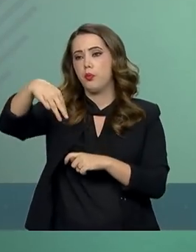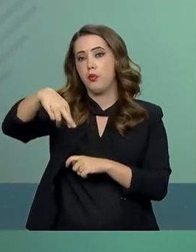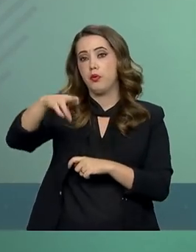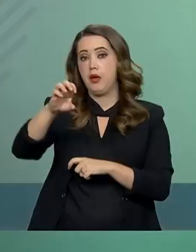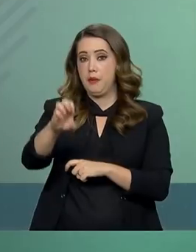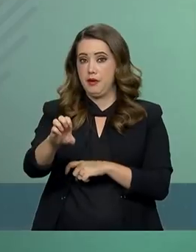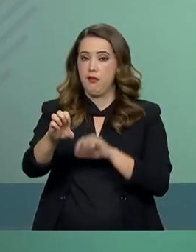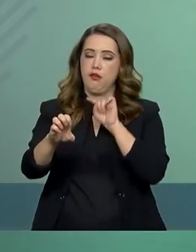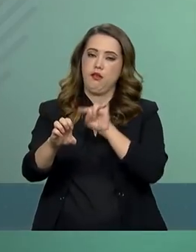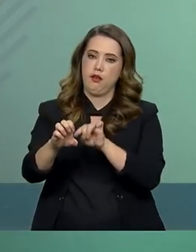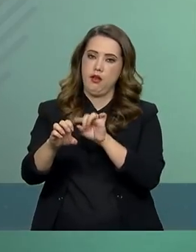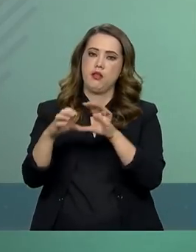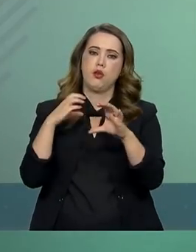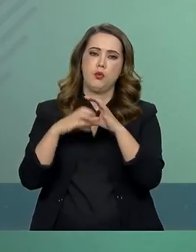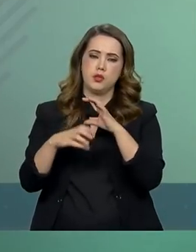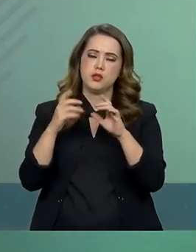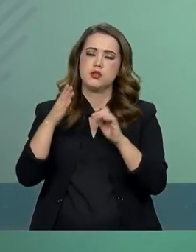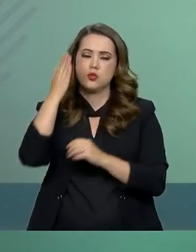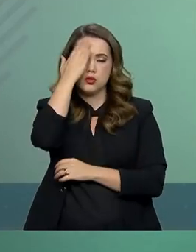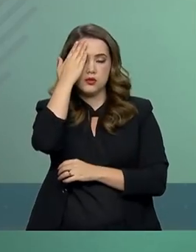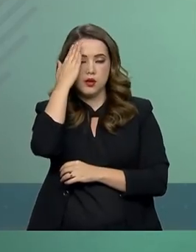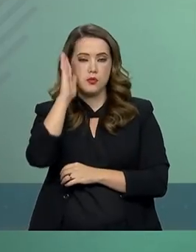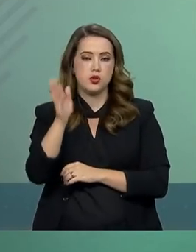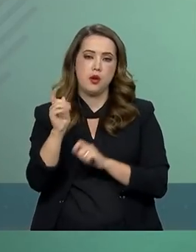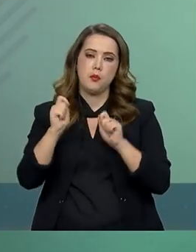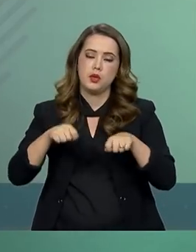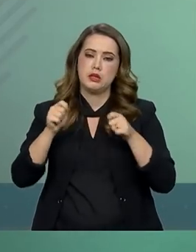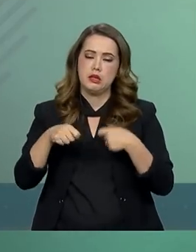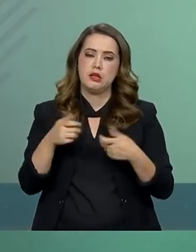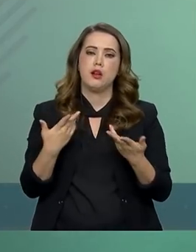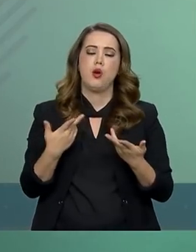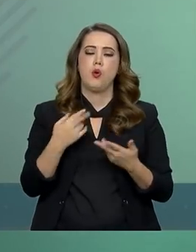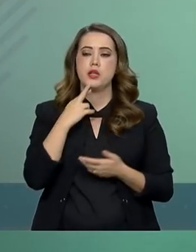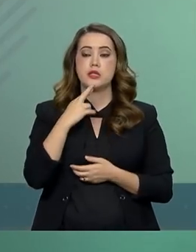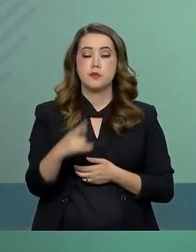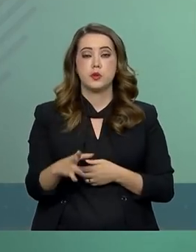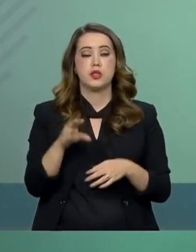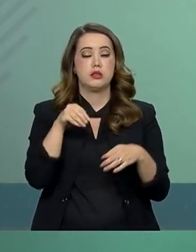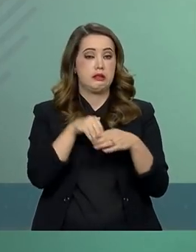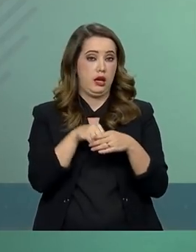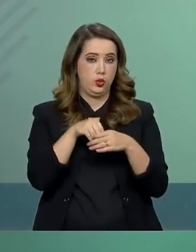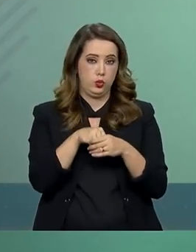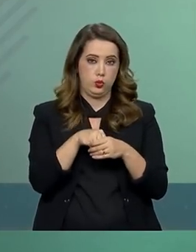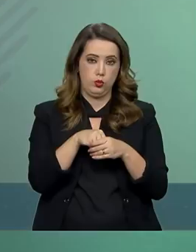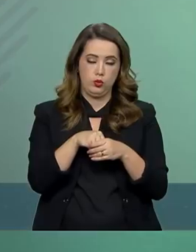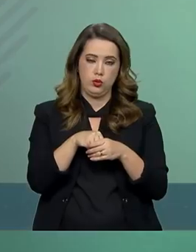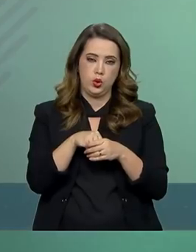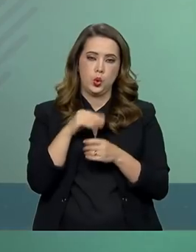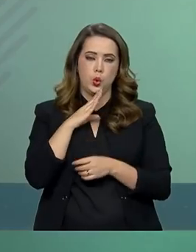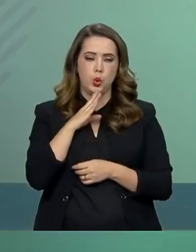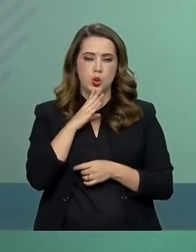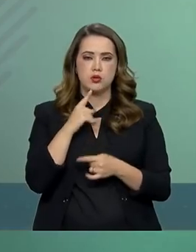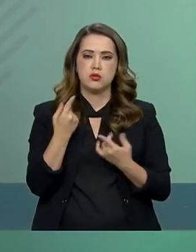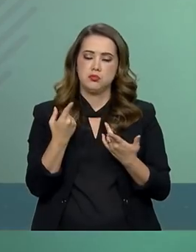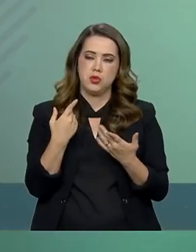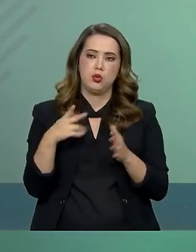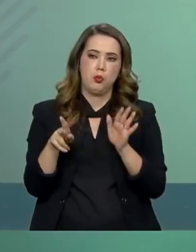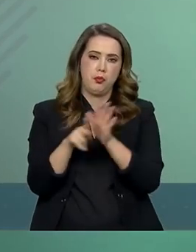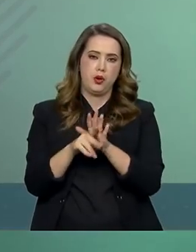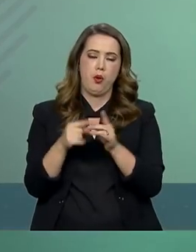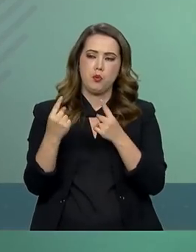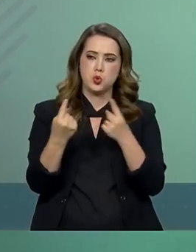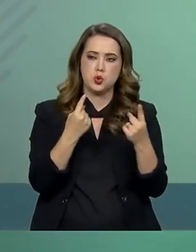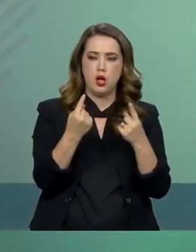estão cientes dessa possibilidade e terão condições técnicas dentro do conhecimento diplomático que eles